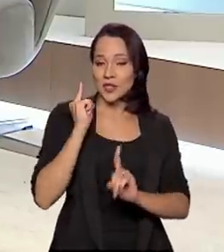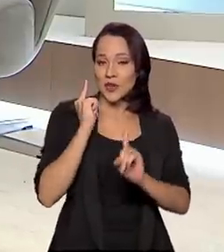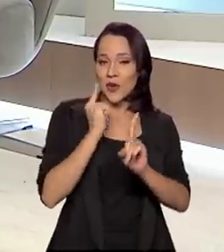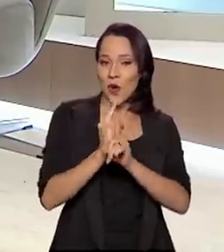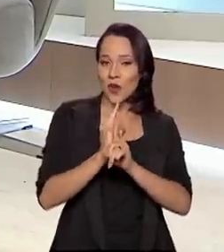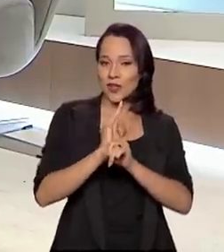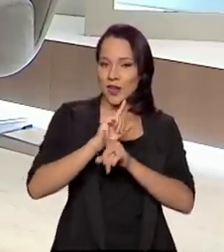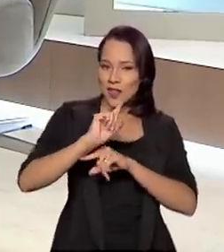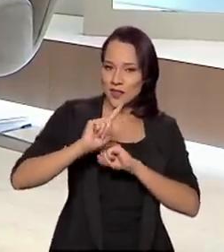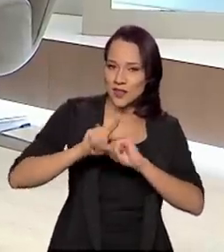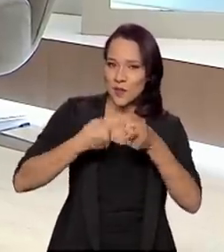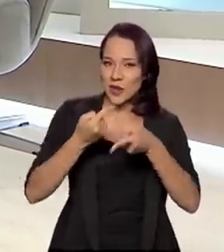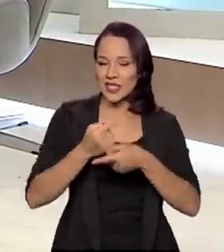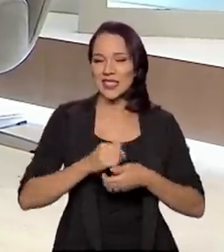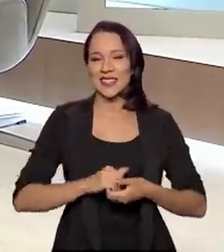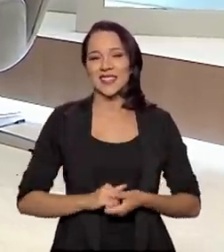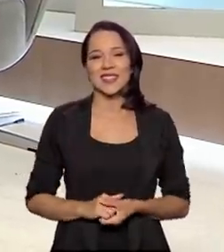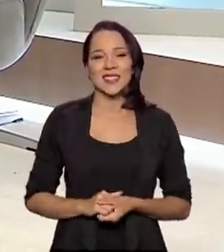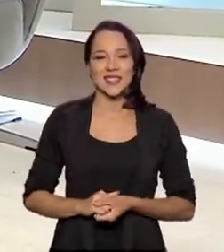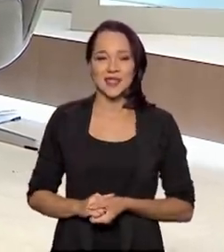encontra no próximo programa.